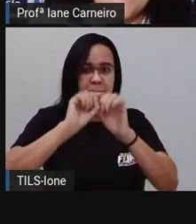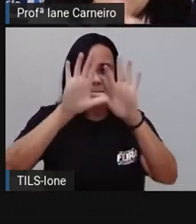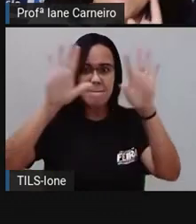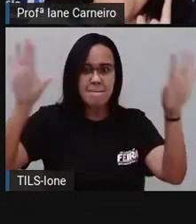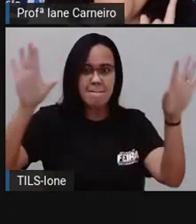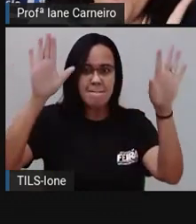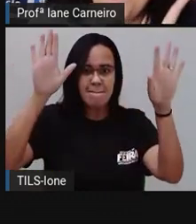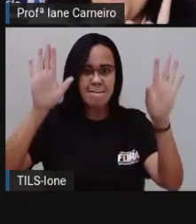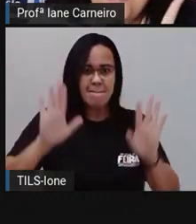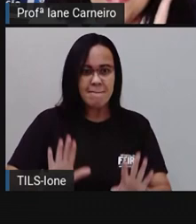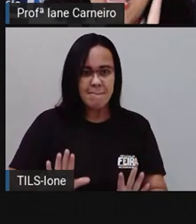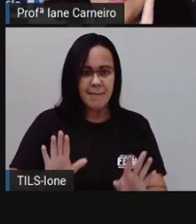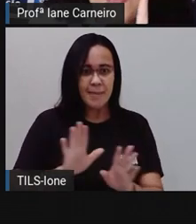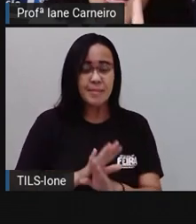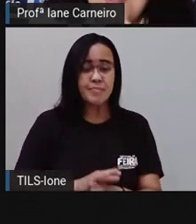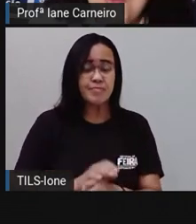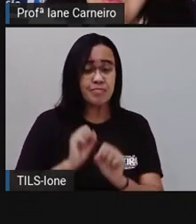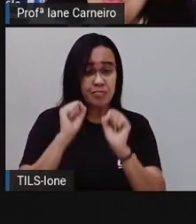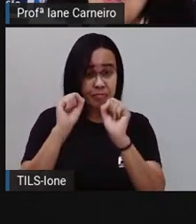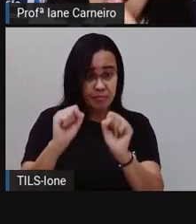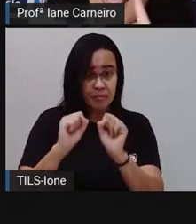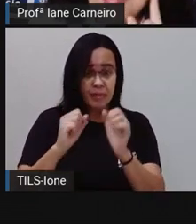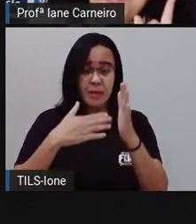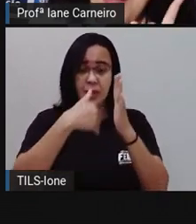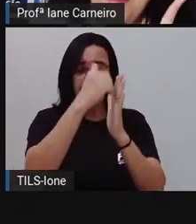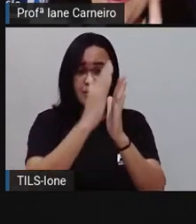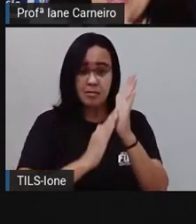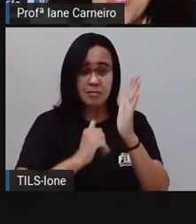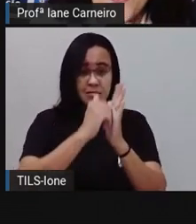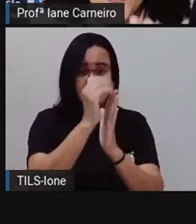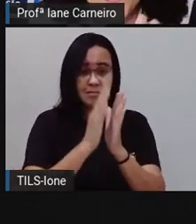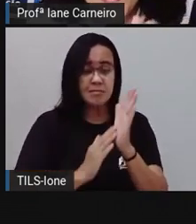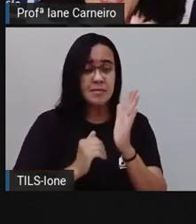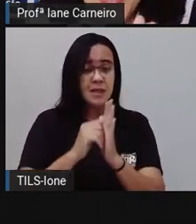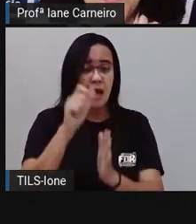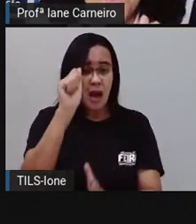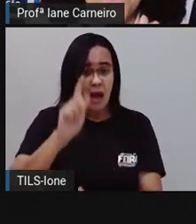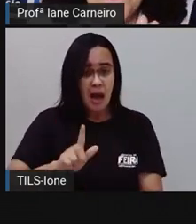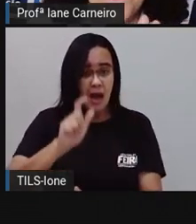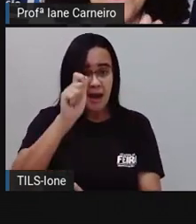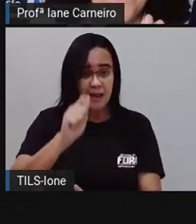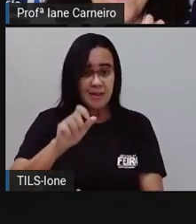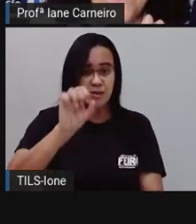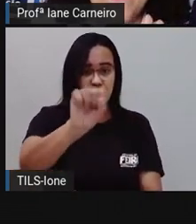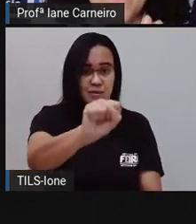E posso pintar de azul a sua porta de entrada.